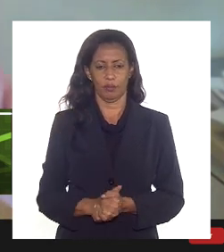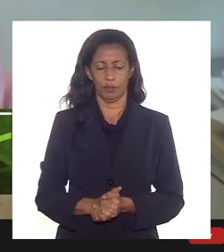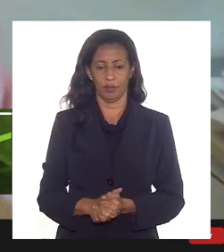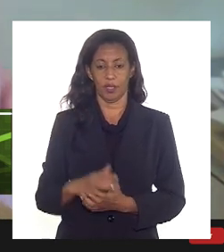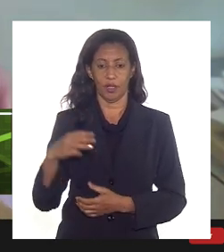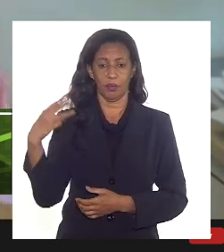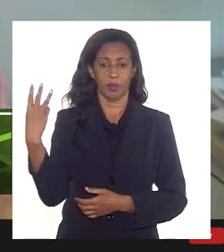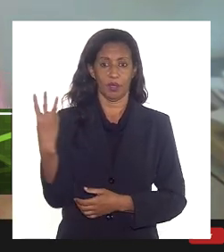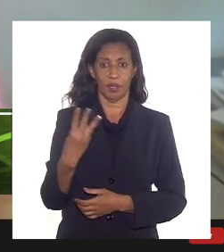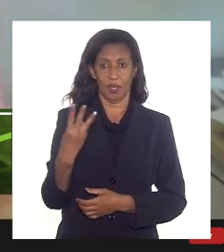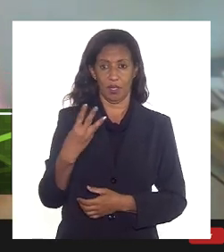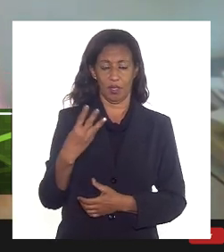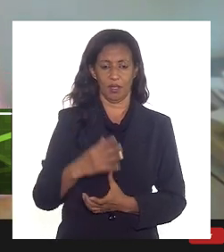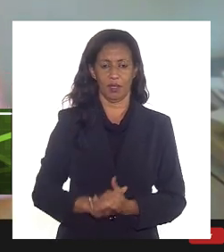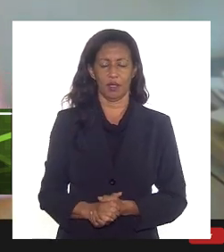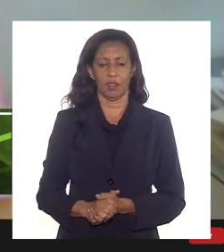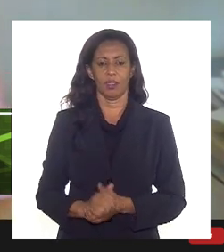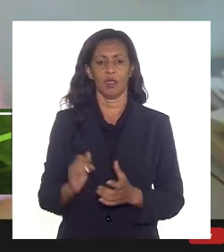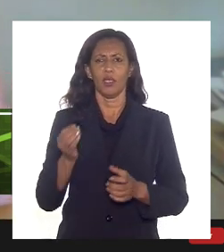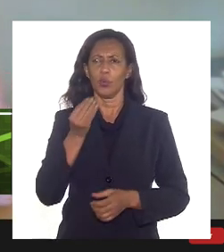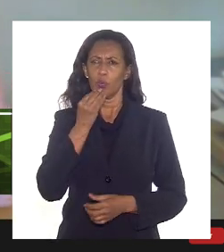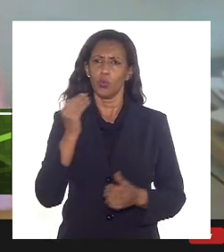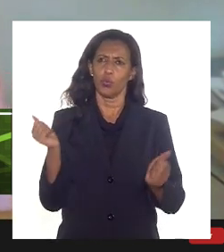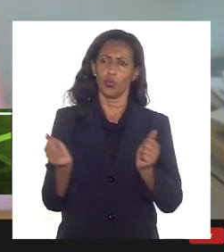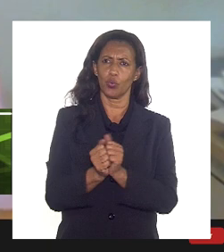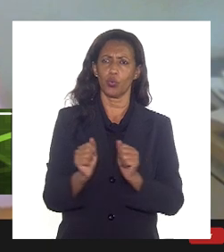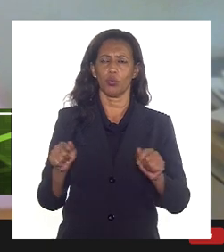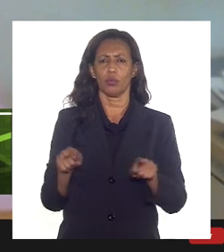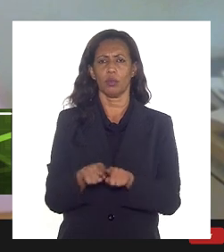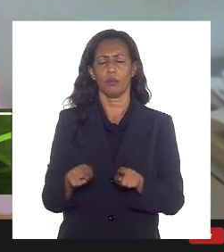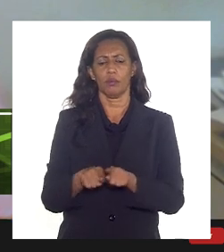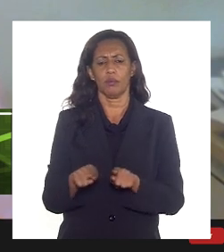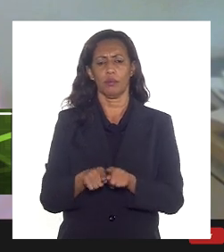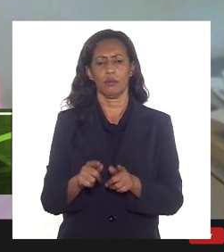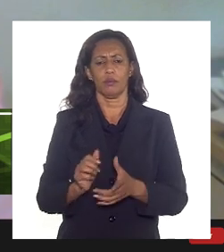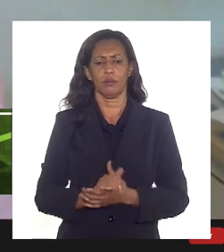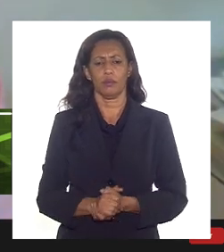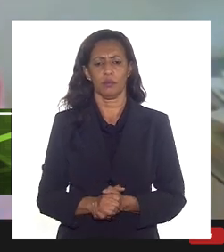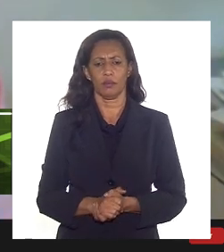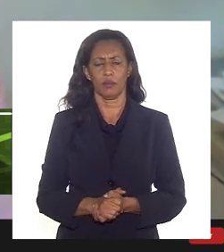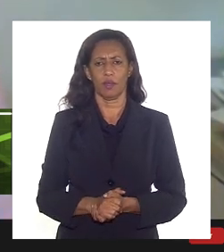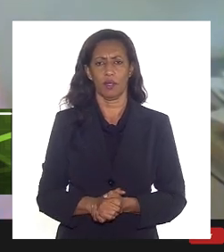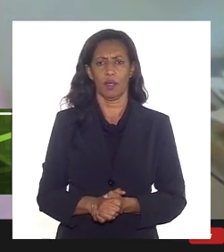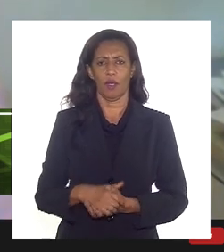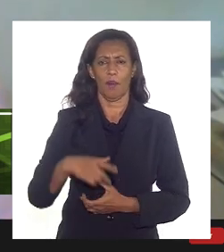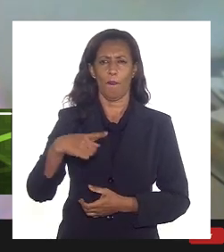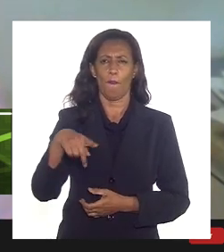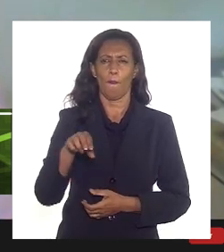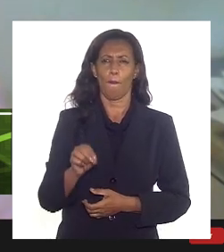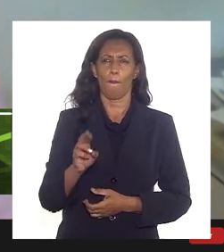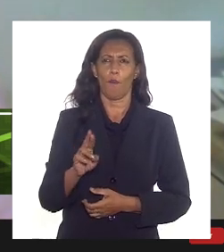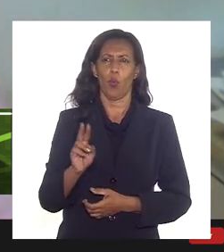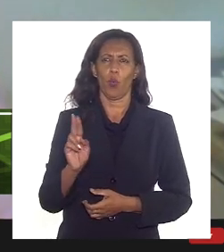terceira que podia ver junto também, que ao mesmo tempo poderia ser é Portugal, não é?